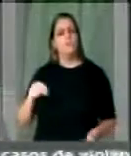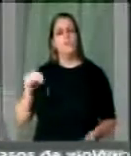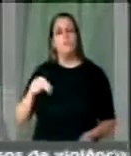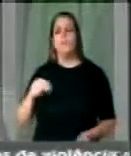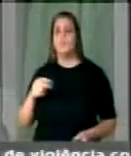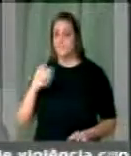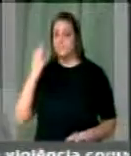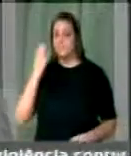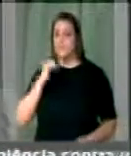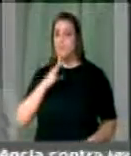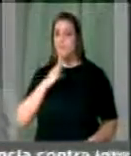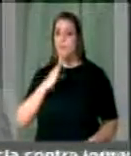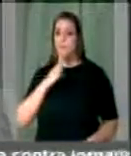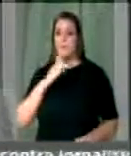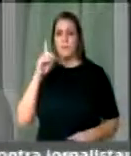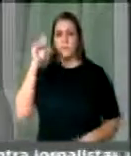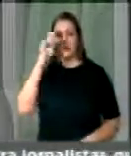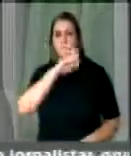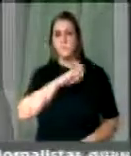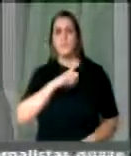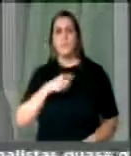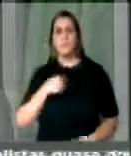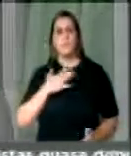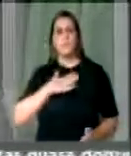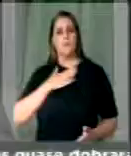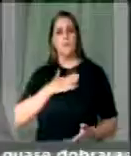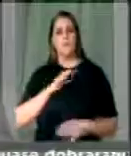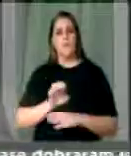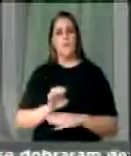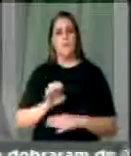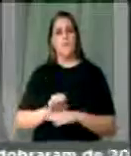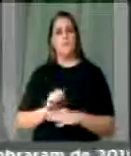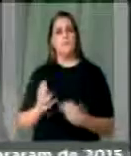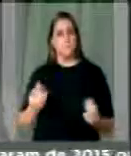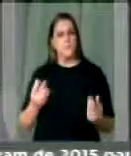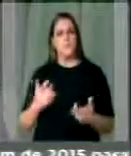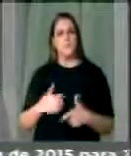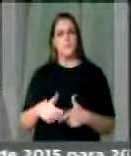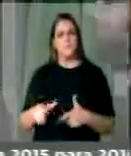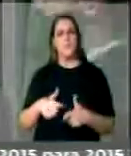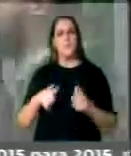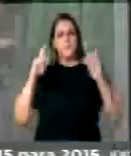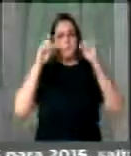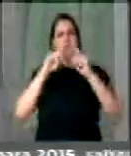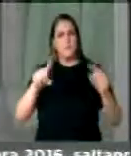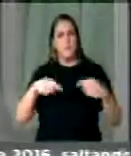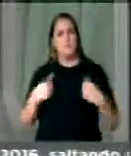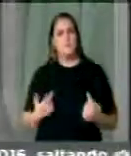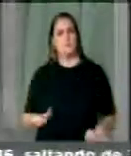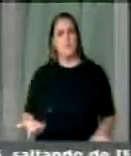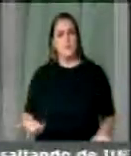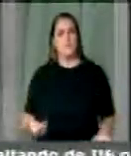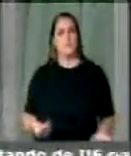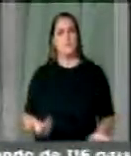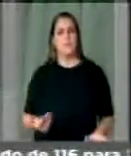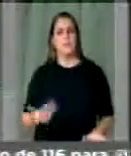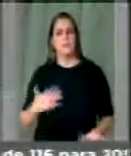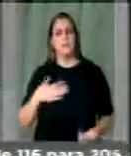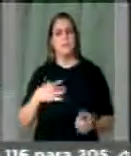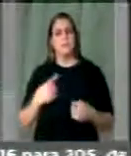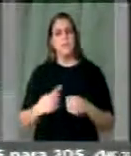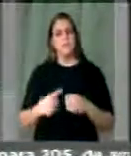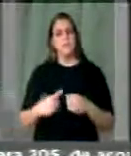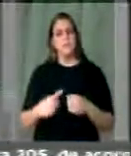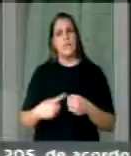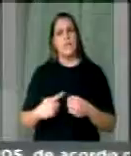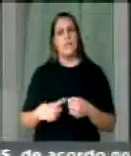estamos enfrentando no nosso estado. Com tantas dificuldades e com tantos desafios. Moro em uma cidade